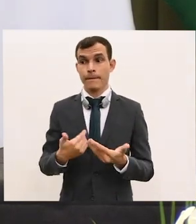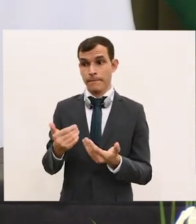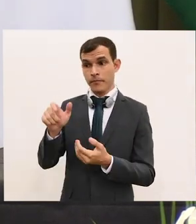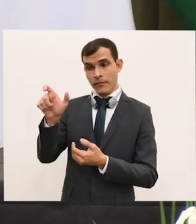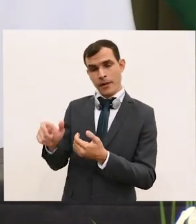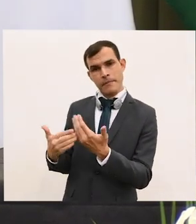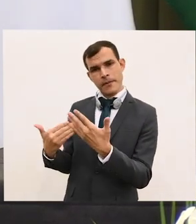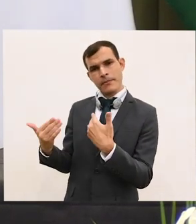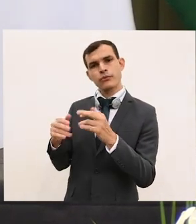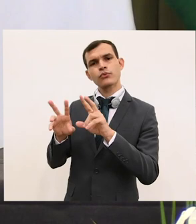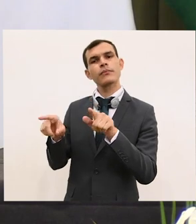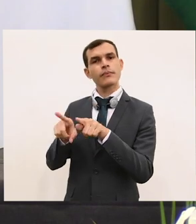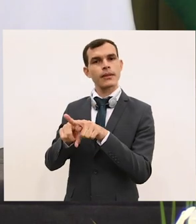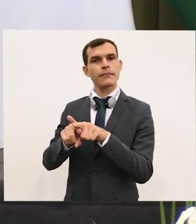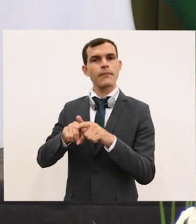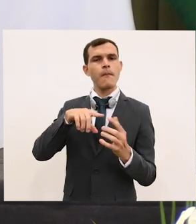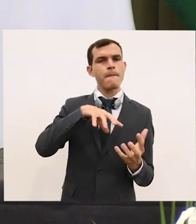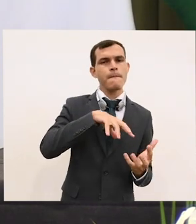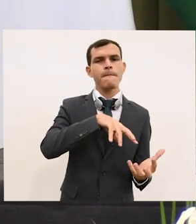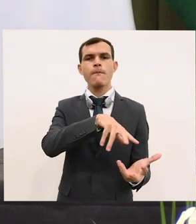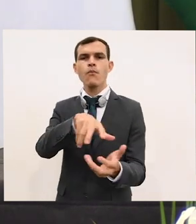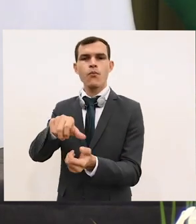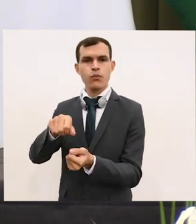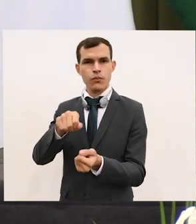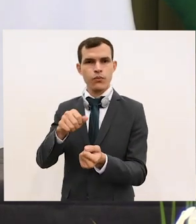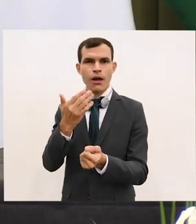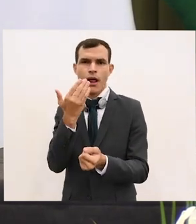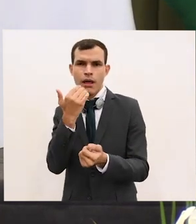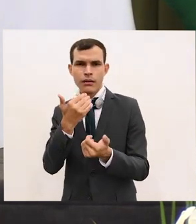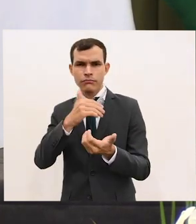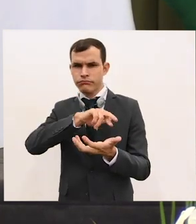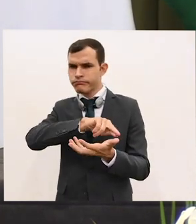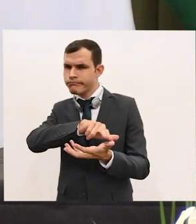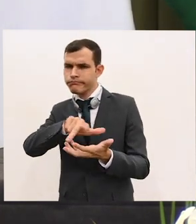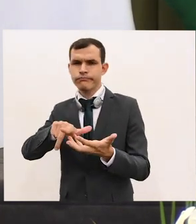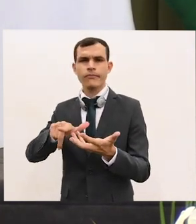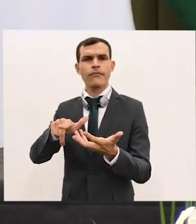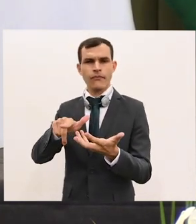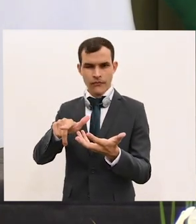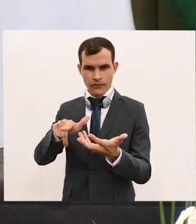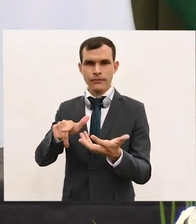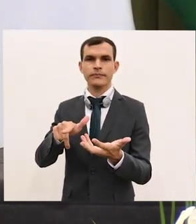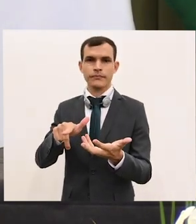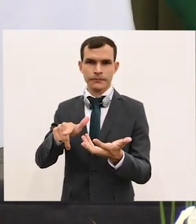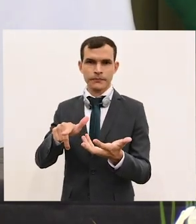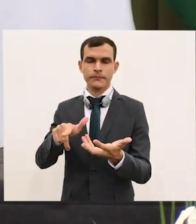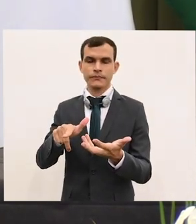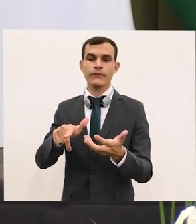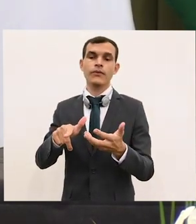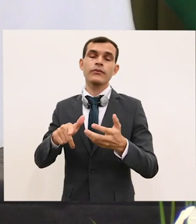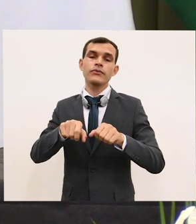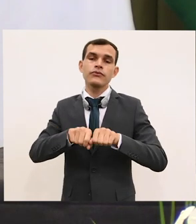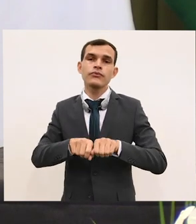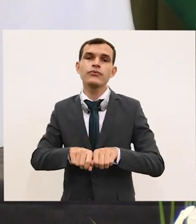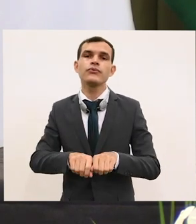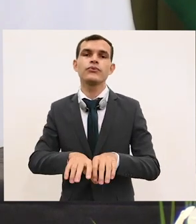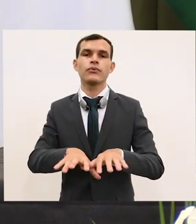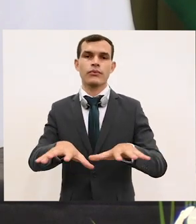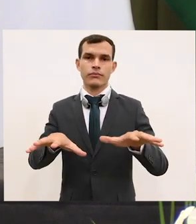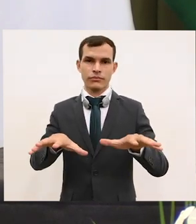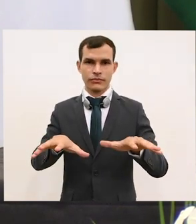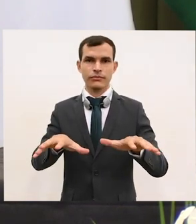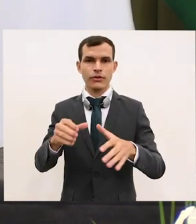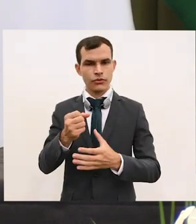segurança alimentar mundial neste momento de ruptura de várias cadeias de produção e distribuição de alimentos. E em